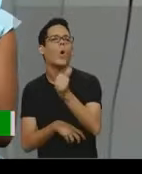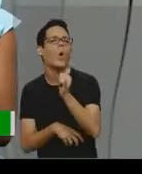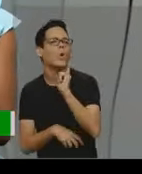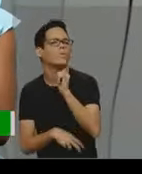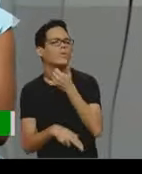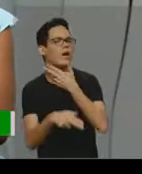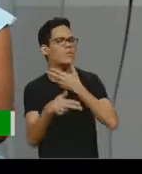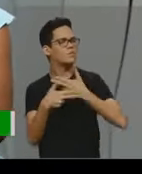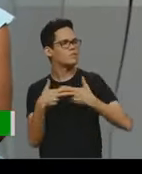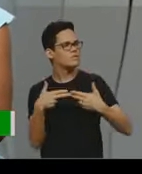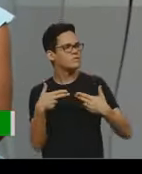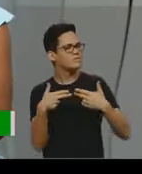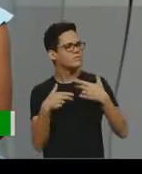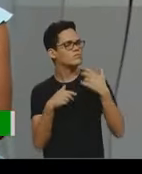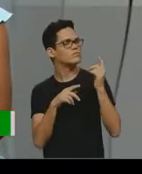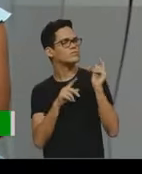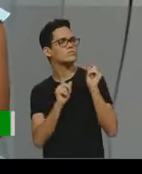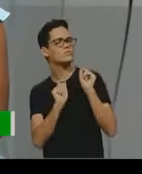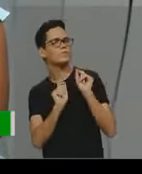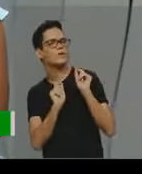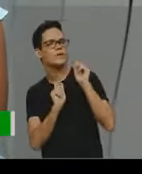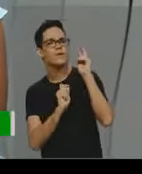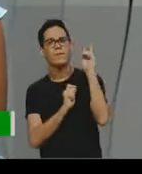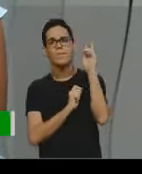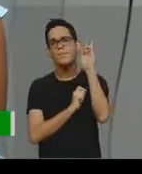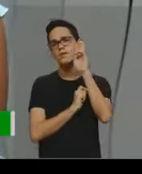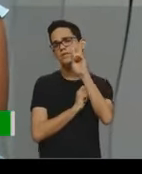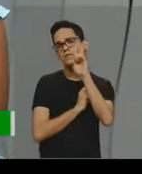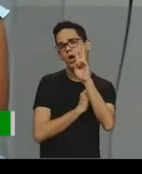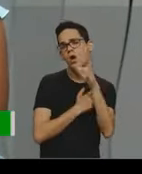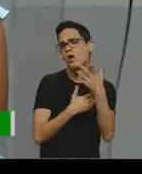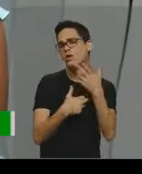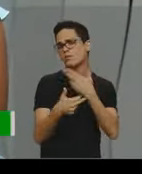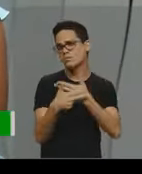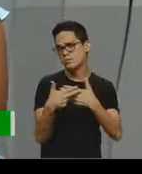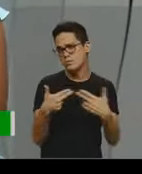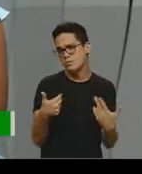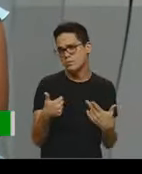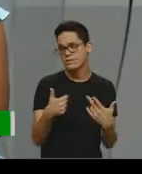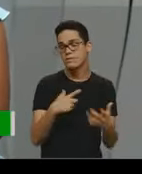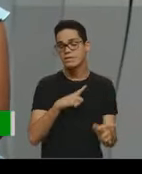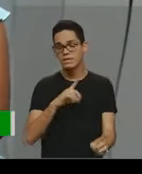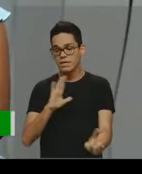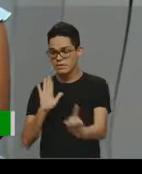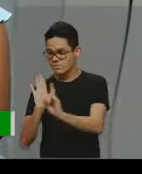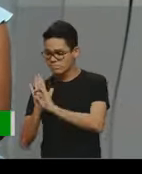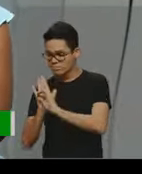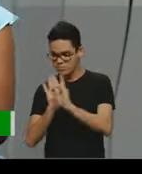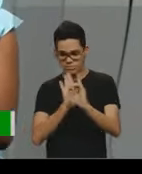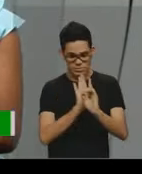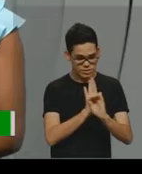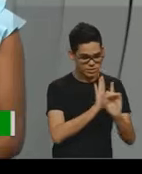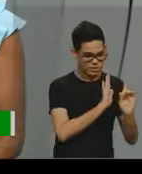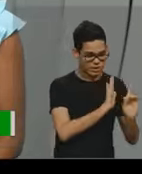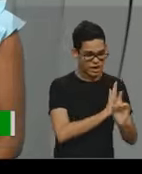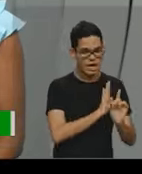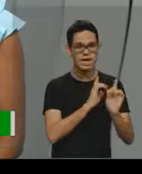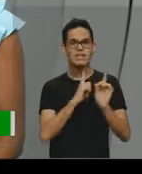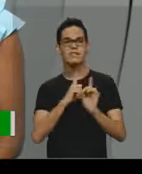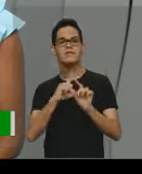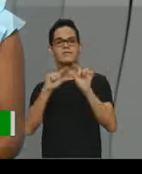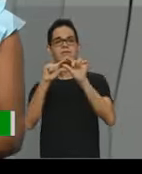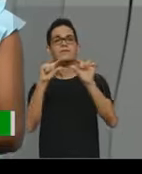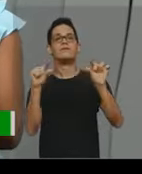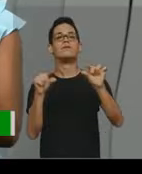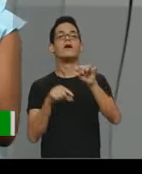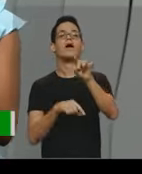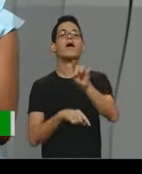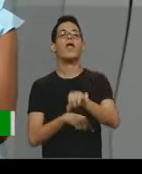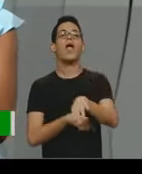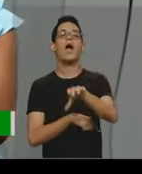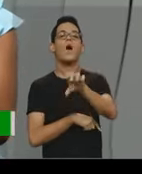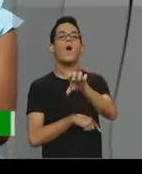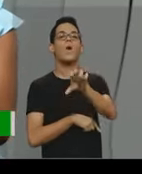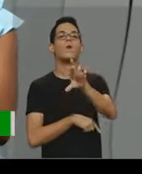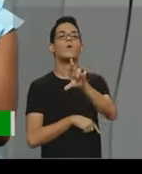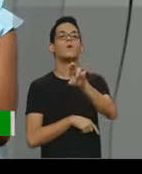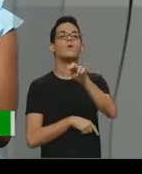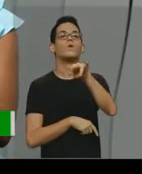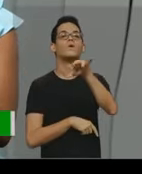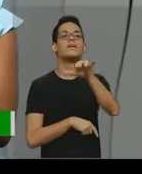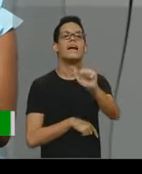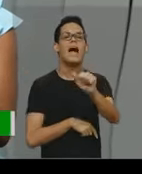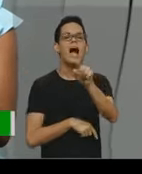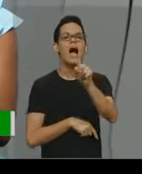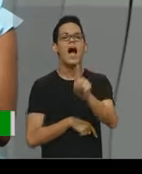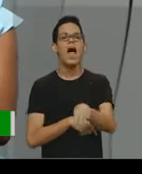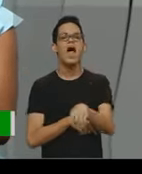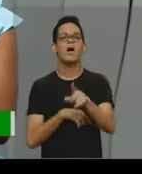uma história, né, a gente tem um enredo, tem os personagens, né, mas o interessante da crônica é que ela é um texto